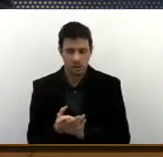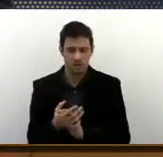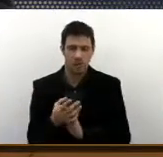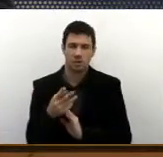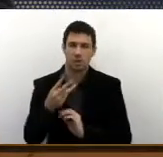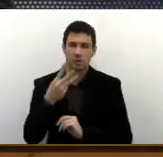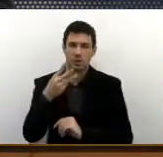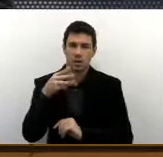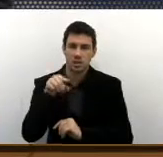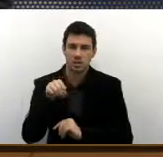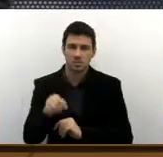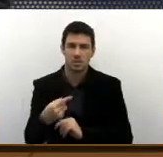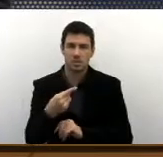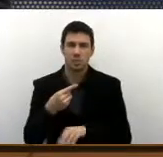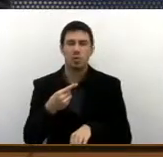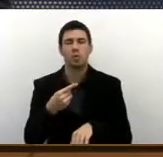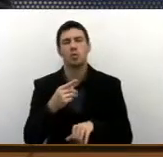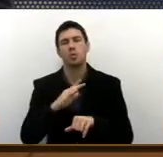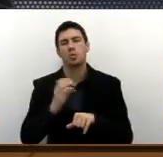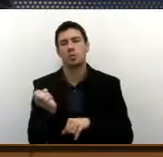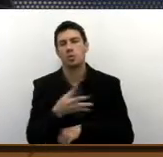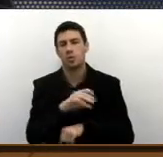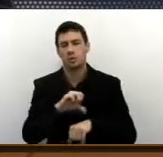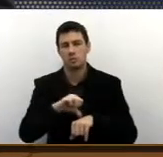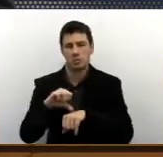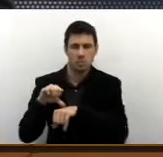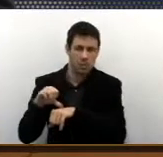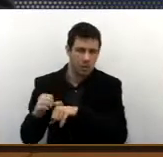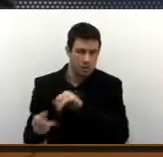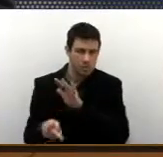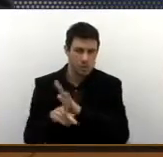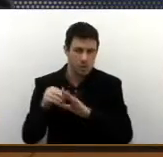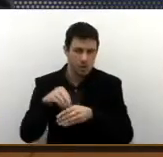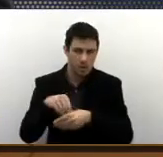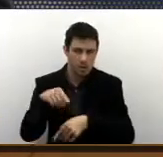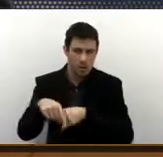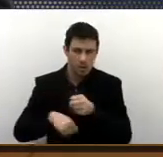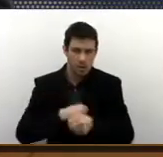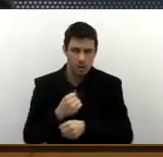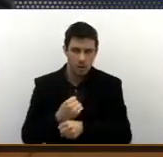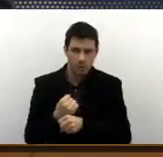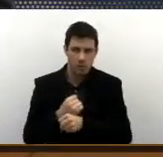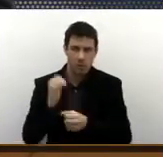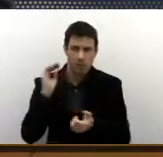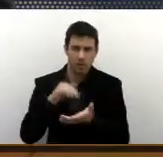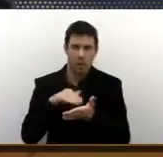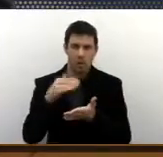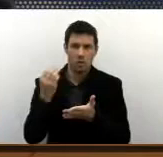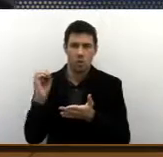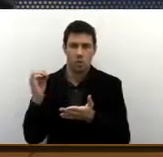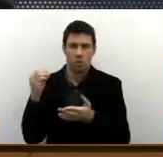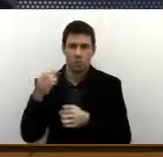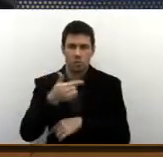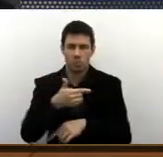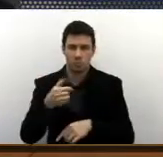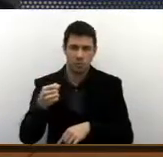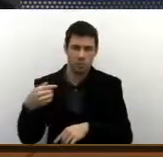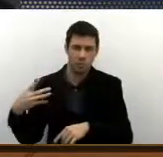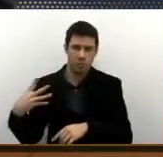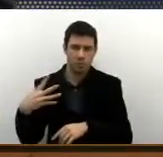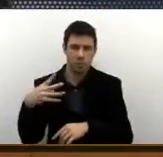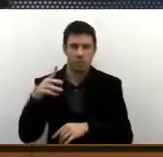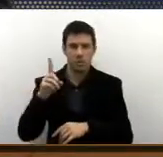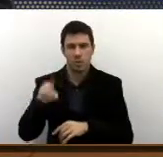3 mil novos postos gerados neste ano até outubro de 2013. É quase o